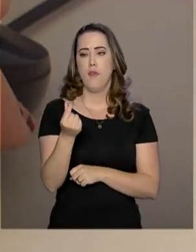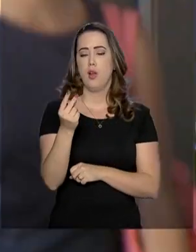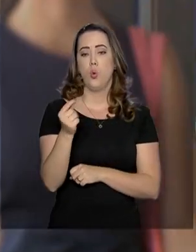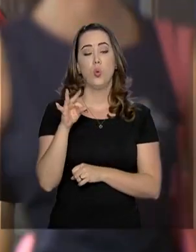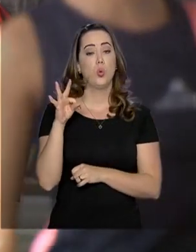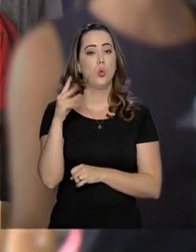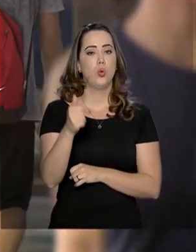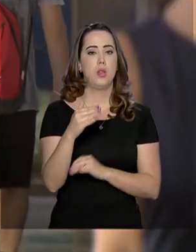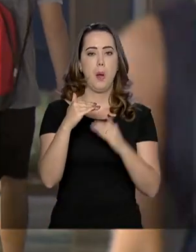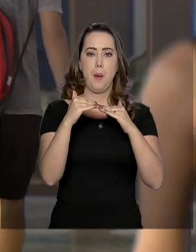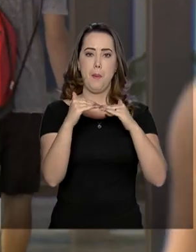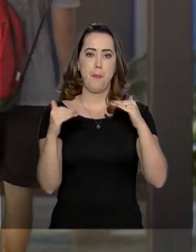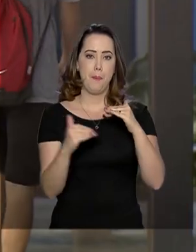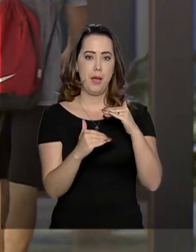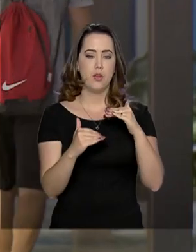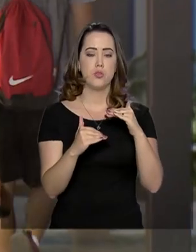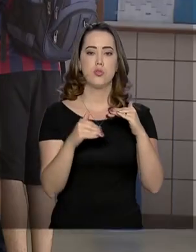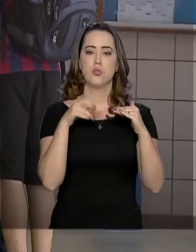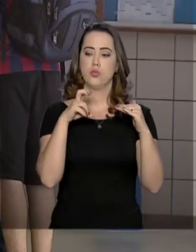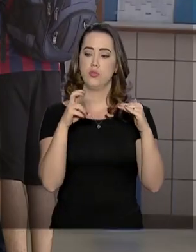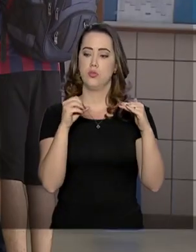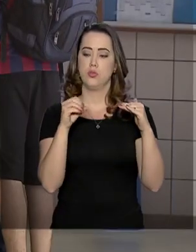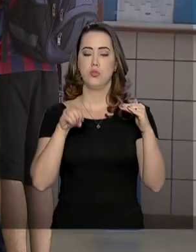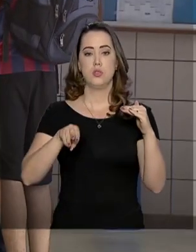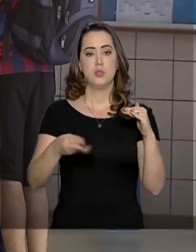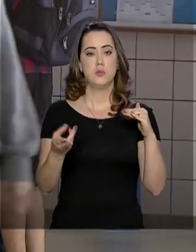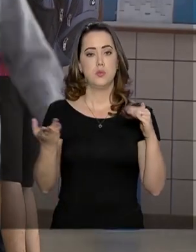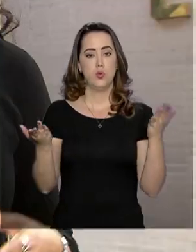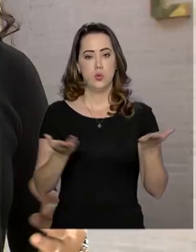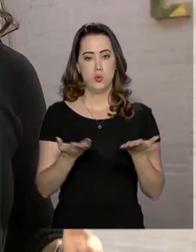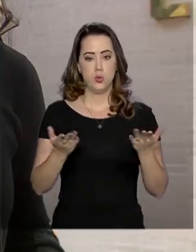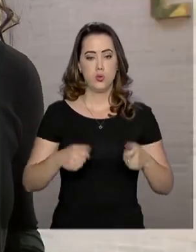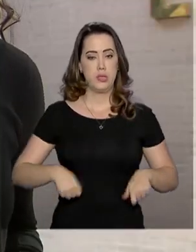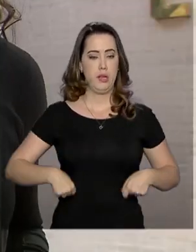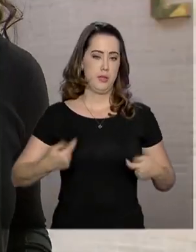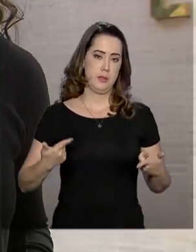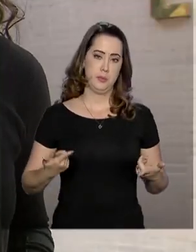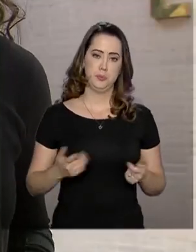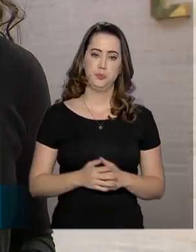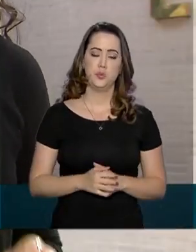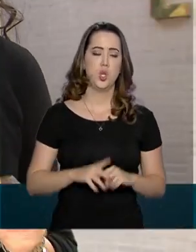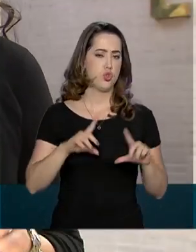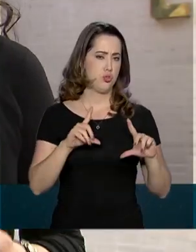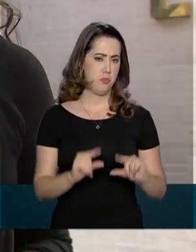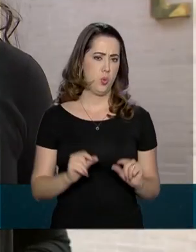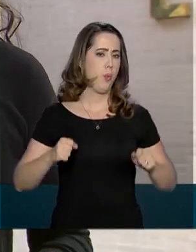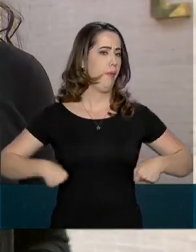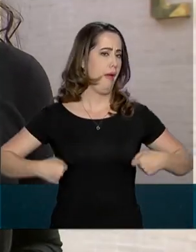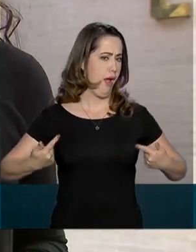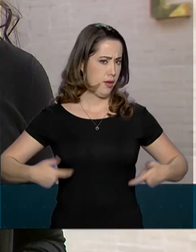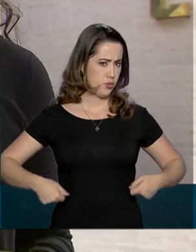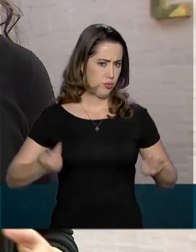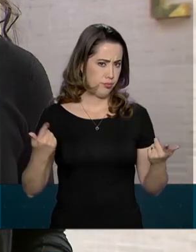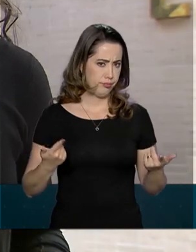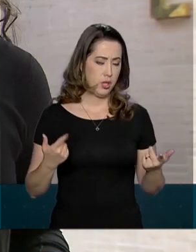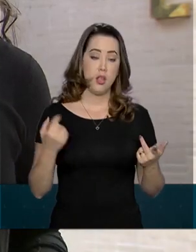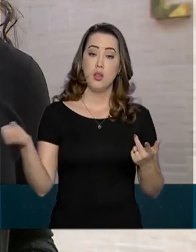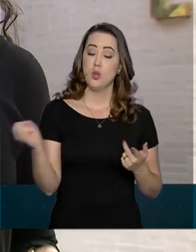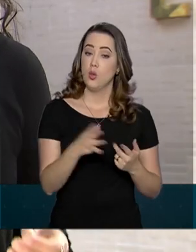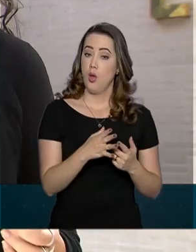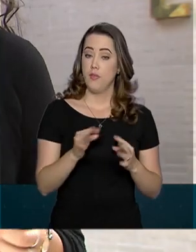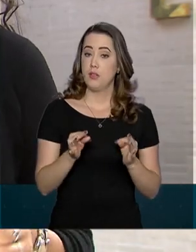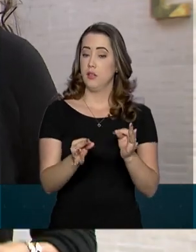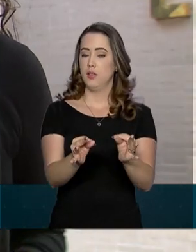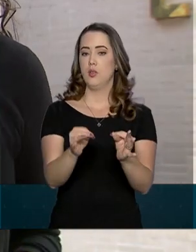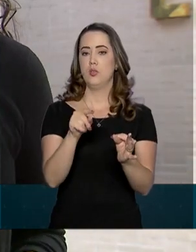total menor que os 500 milhões gastos hoje. Além de reduzir gastos e modernizar o processo, a ideia é